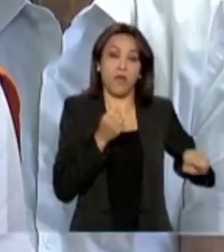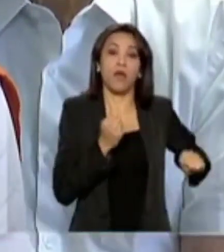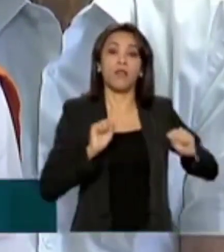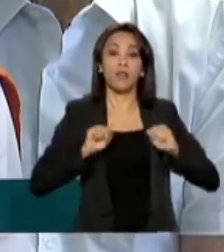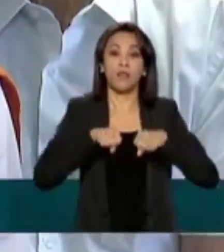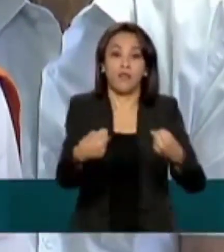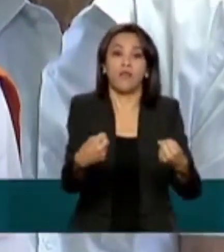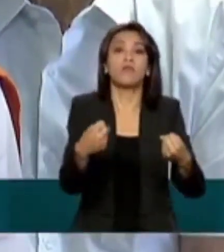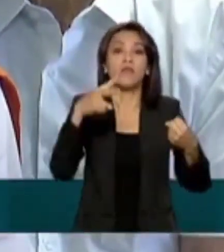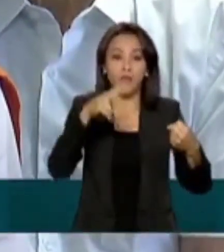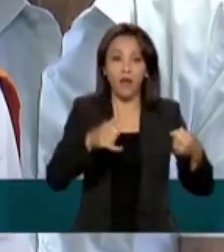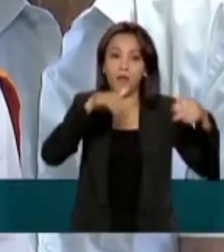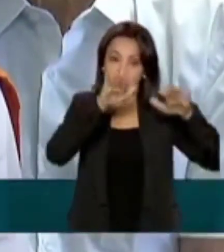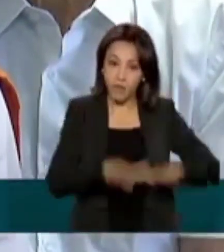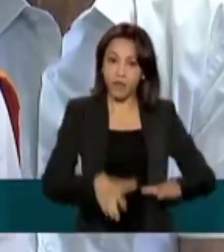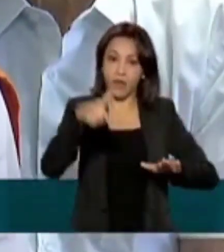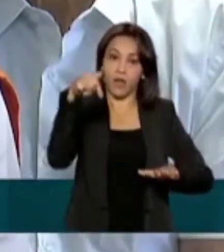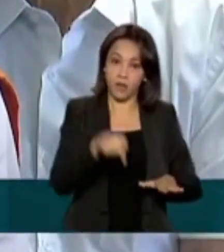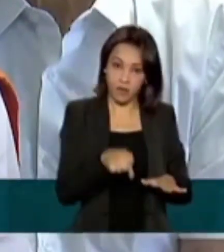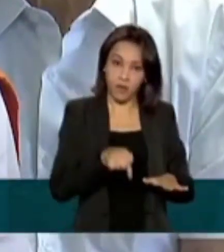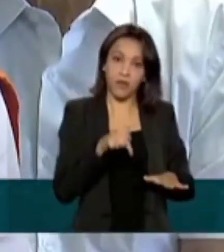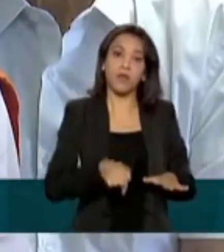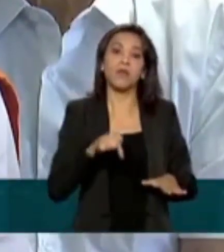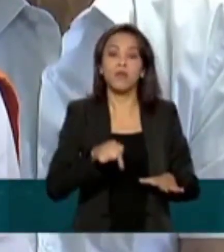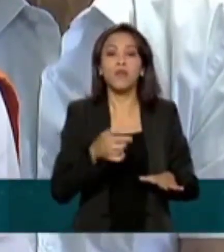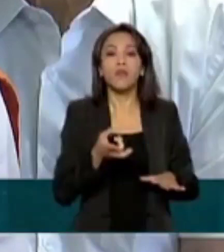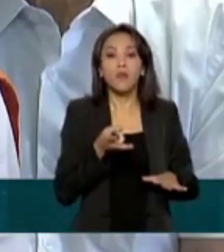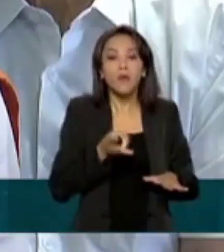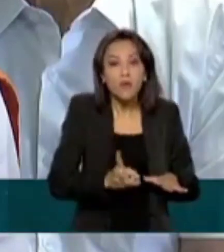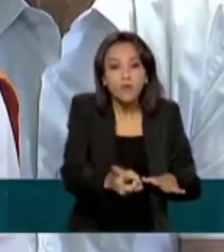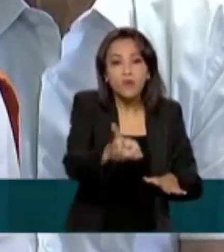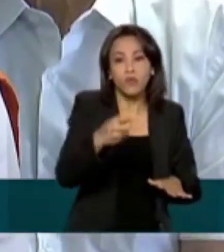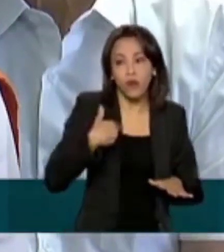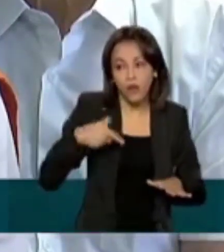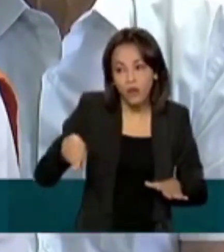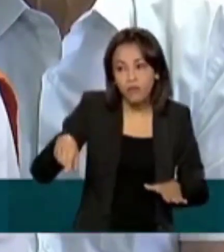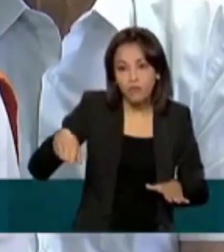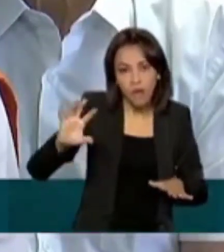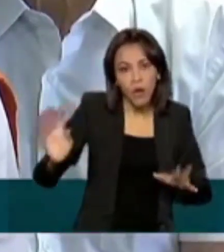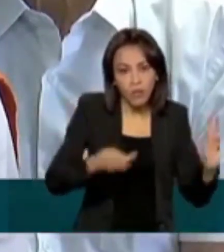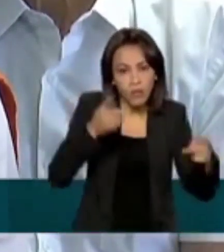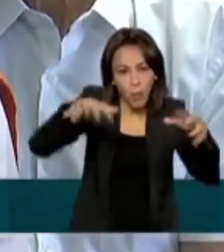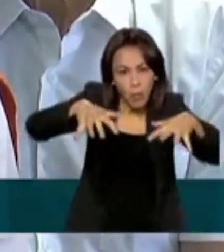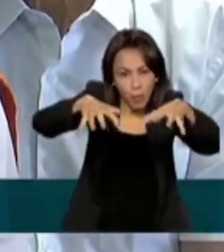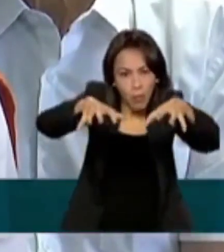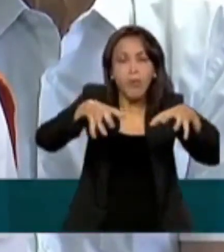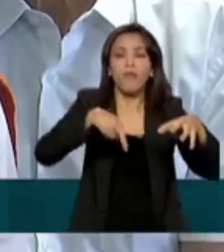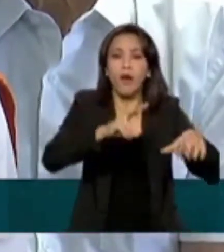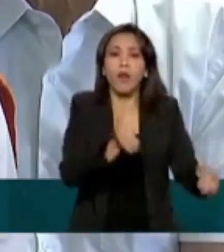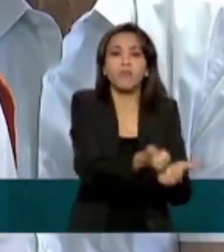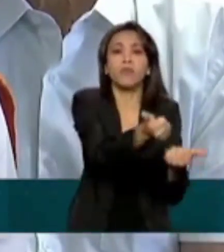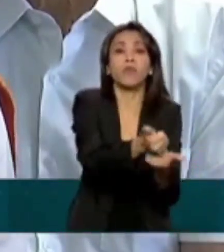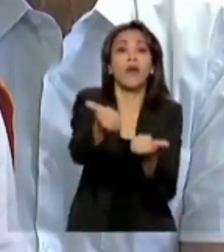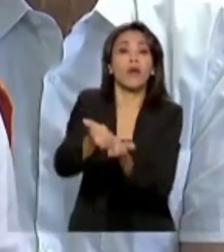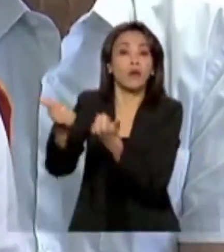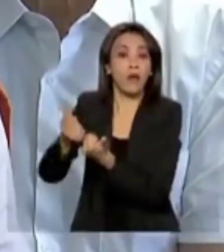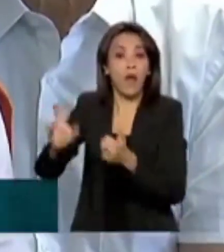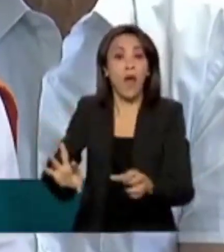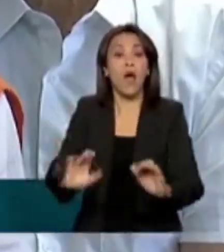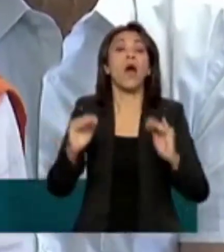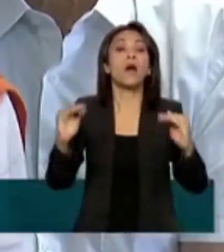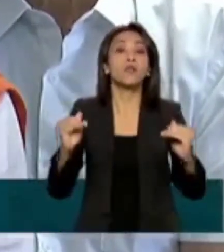enquanto a situação assim demandar, enquanto a situação perdurar, para auxiliar as autoridades locais nos